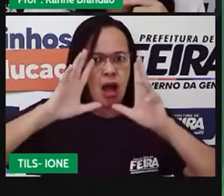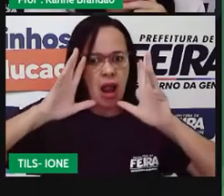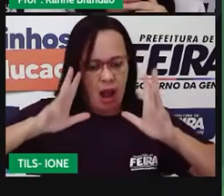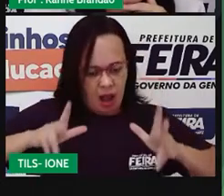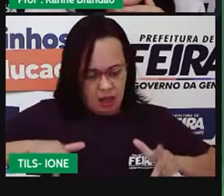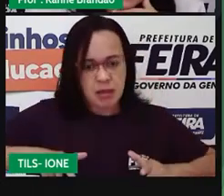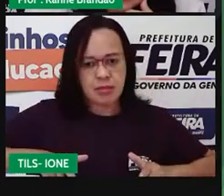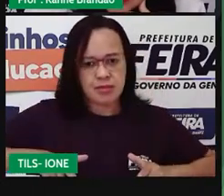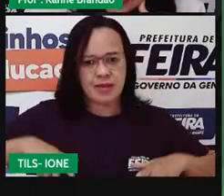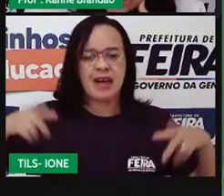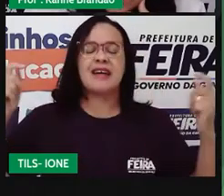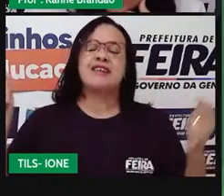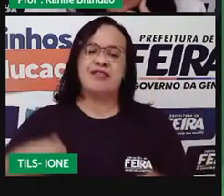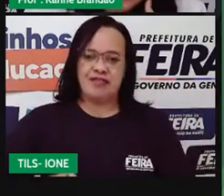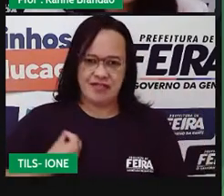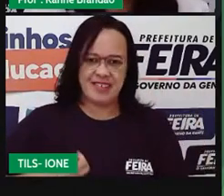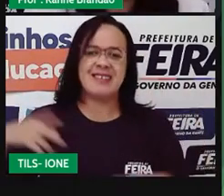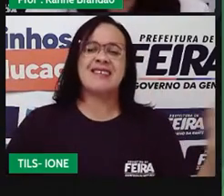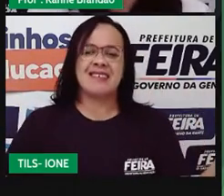Que tipo de relação é essa?